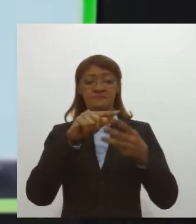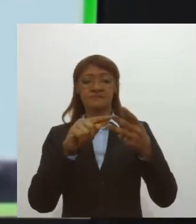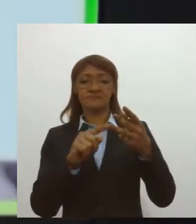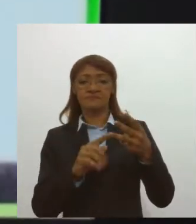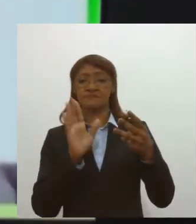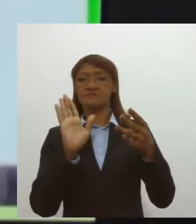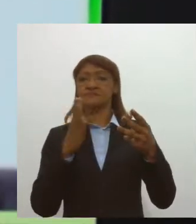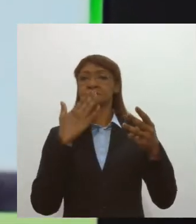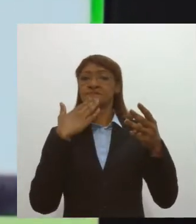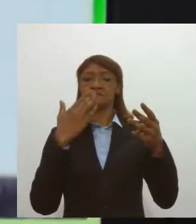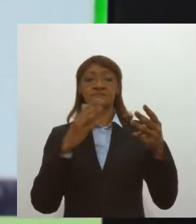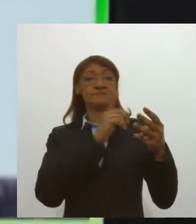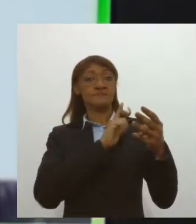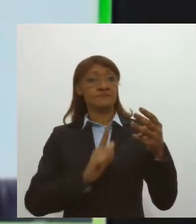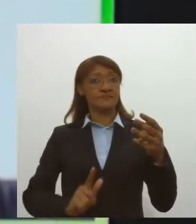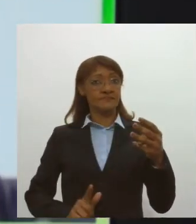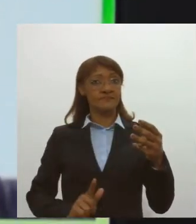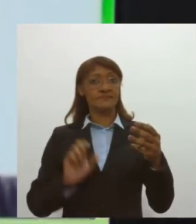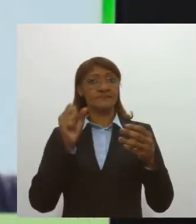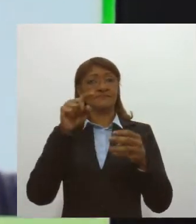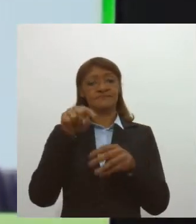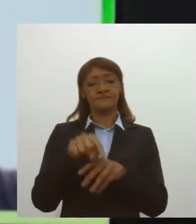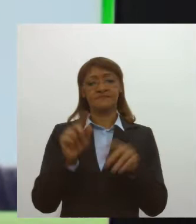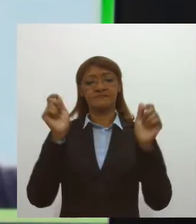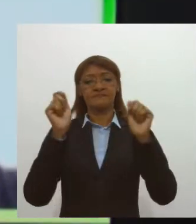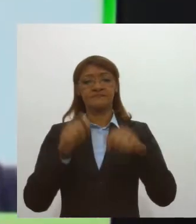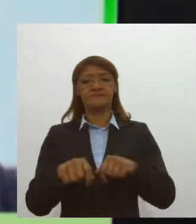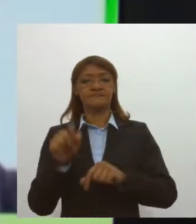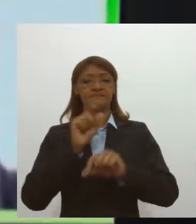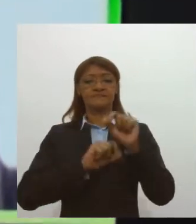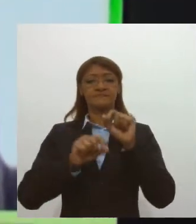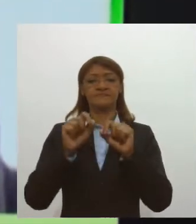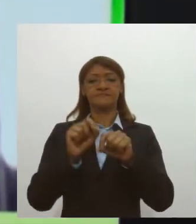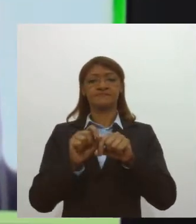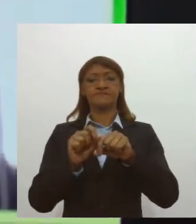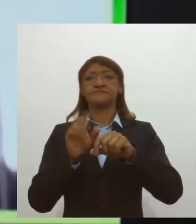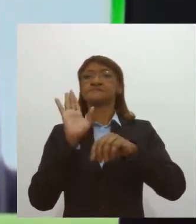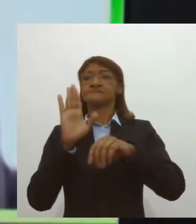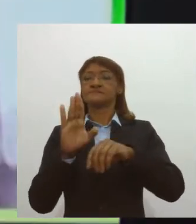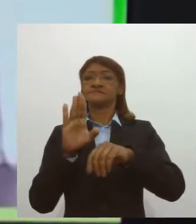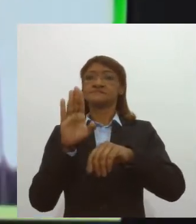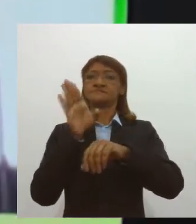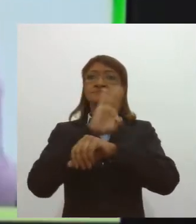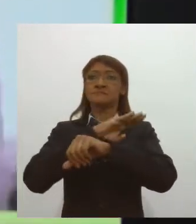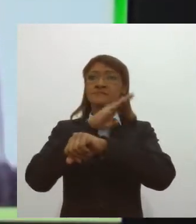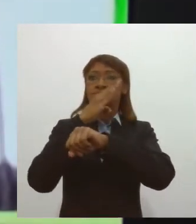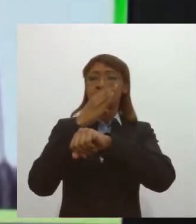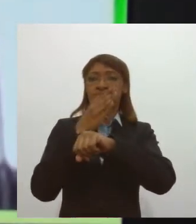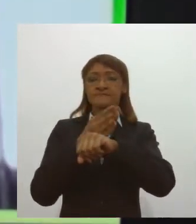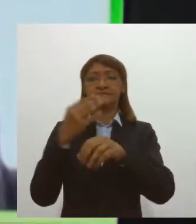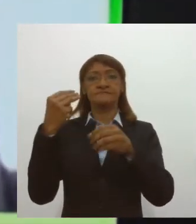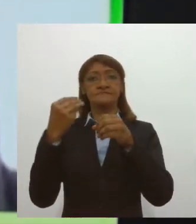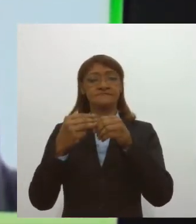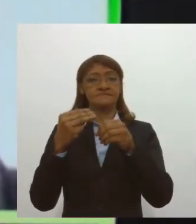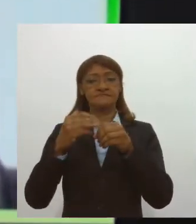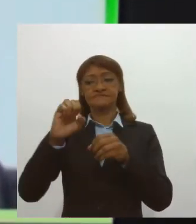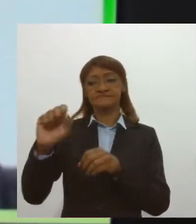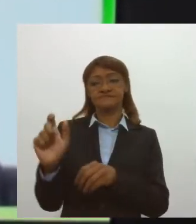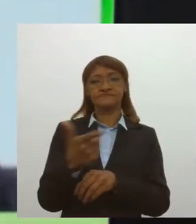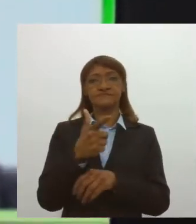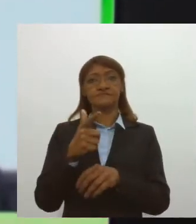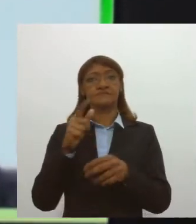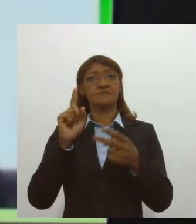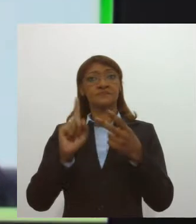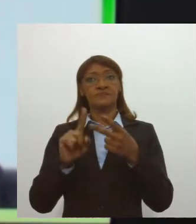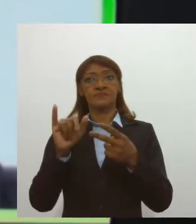ao governo do Estado de Sergipe a manutenção na iluminação da ponte Gilberto Amado, que liga os municípios de Estância e Indiaroba.